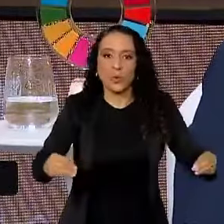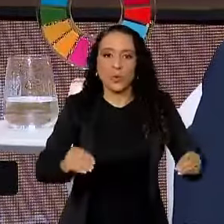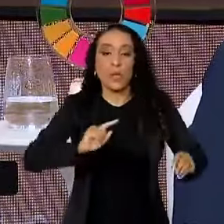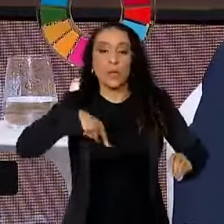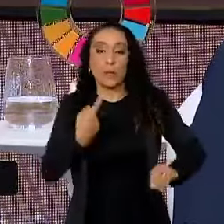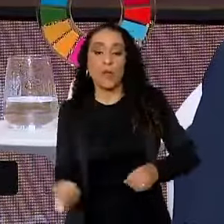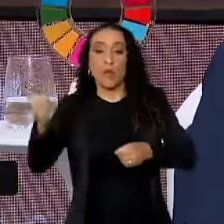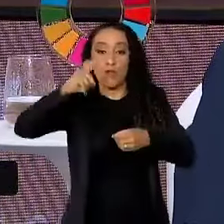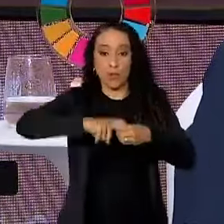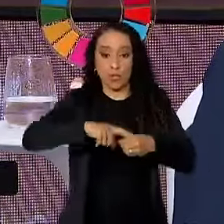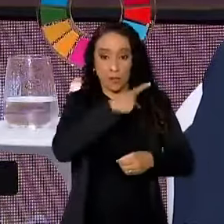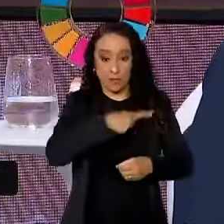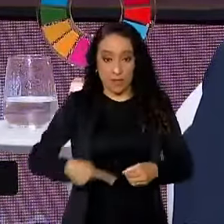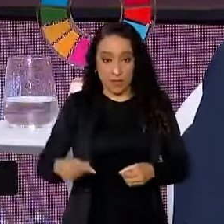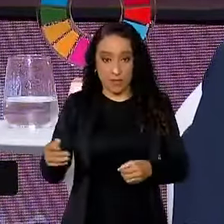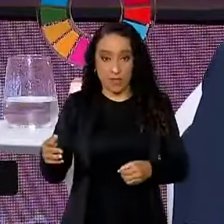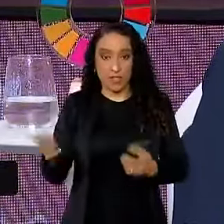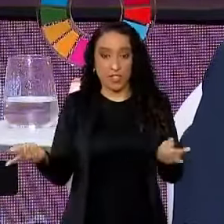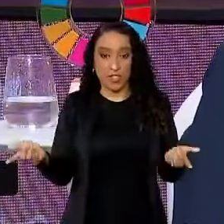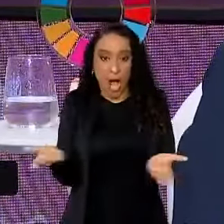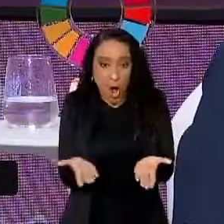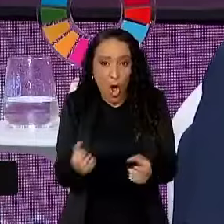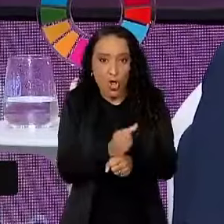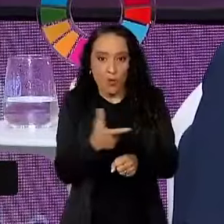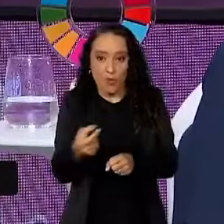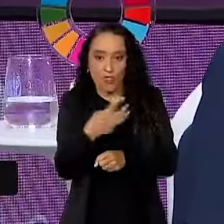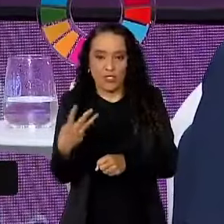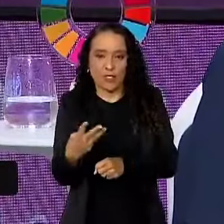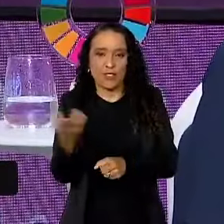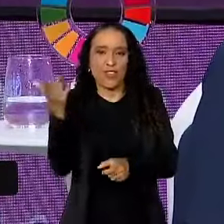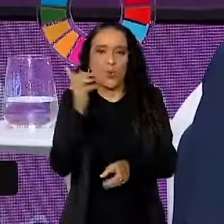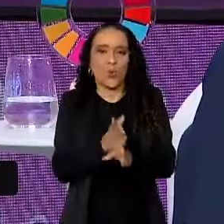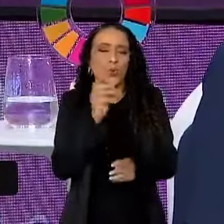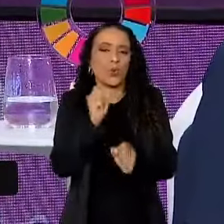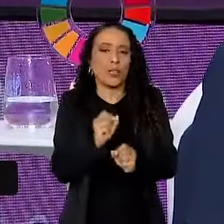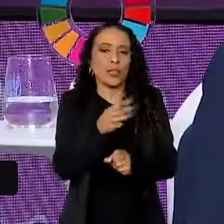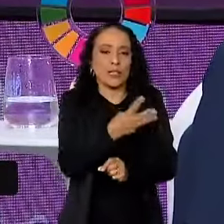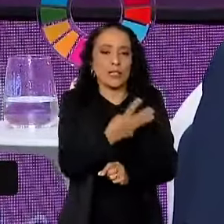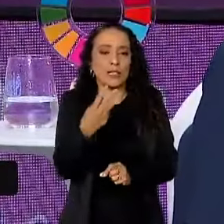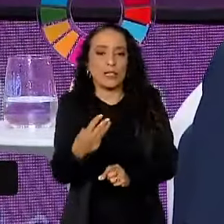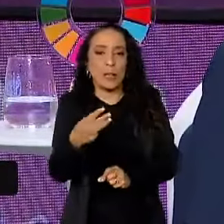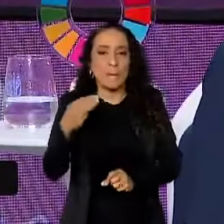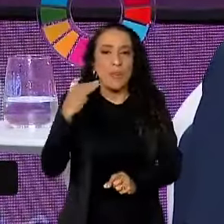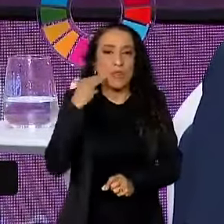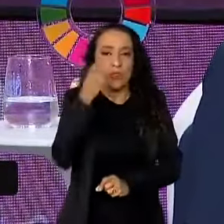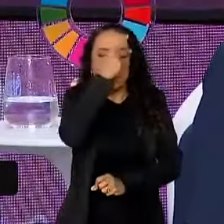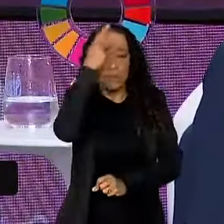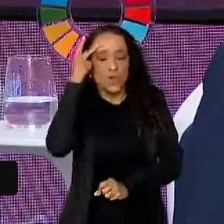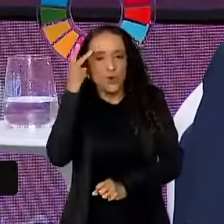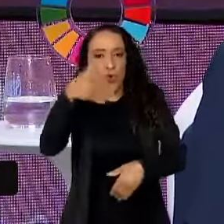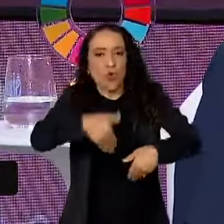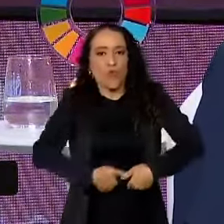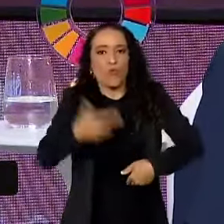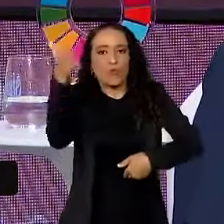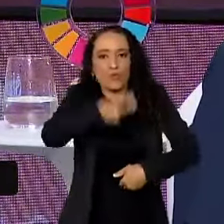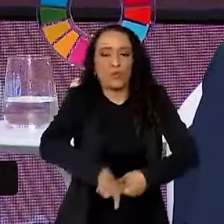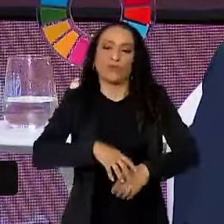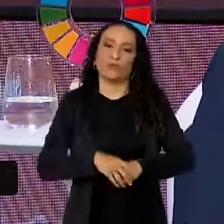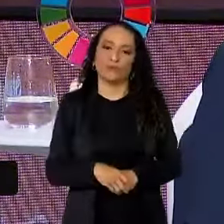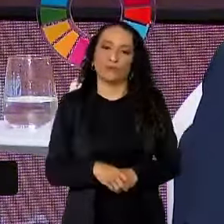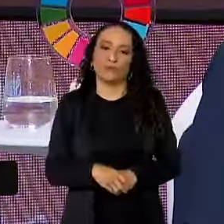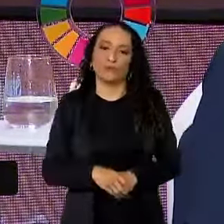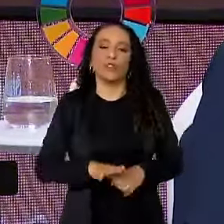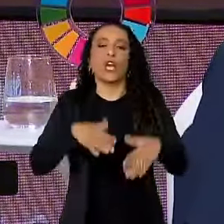voltei à presidência agora em 2023, nós encontramos 33 milhões de pessoas com fome outra vez. Já